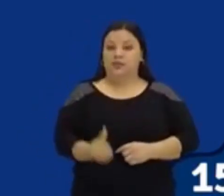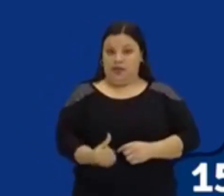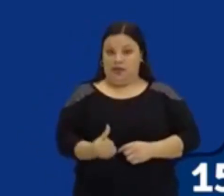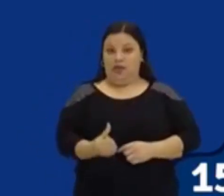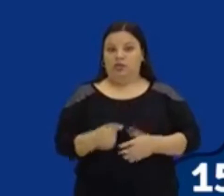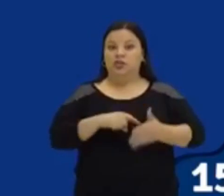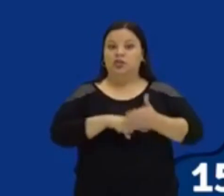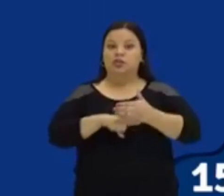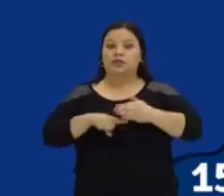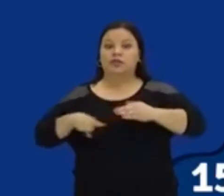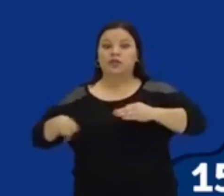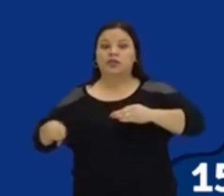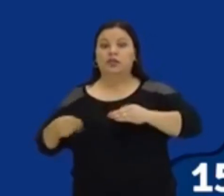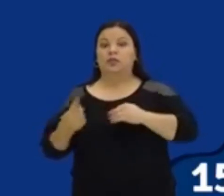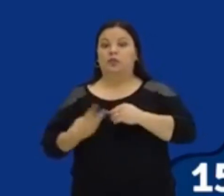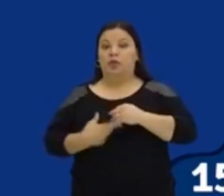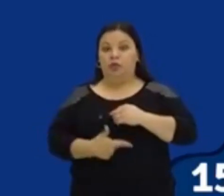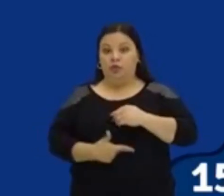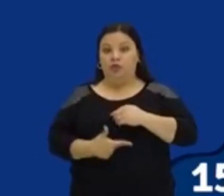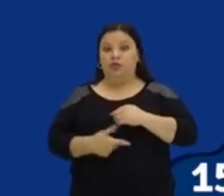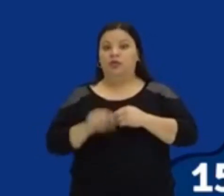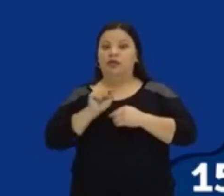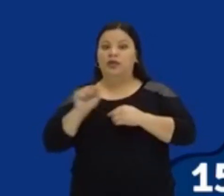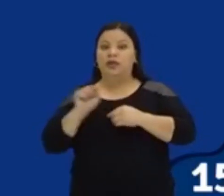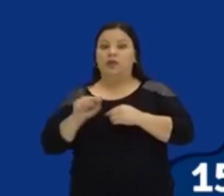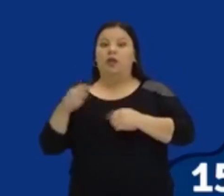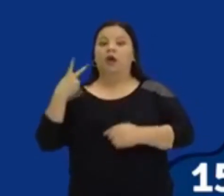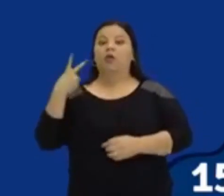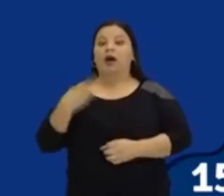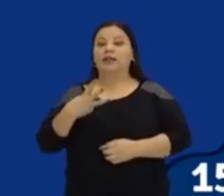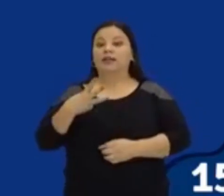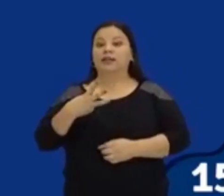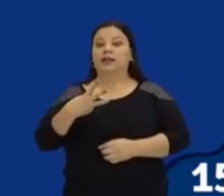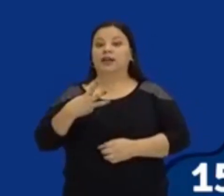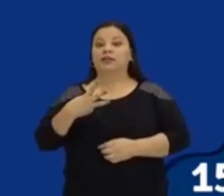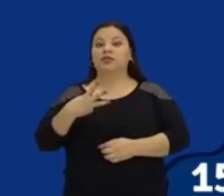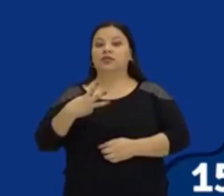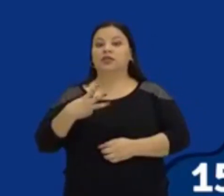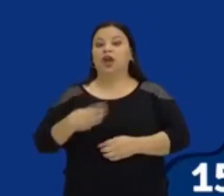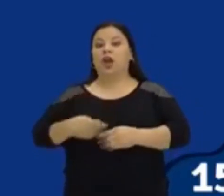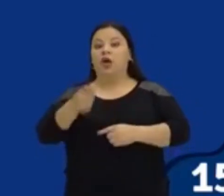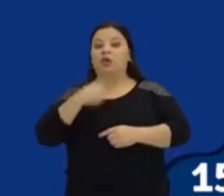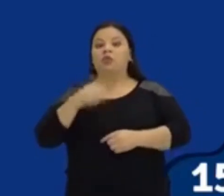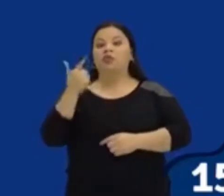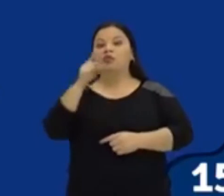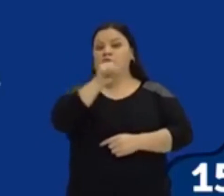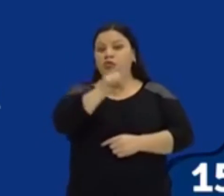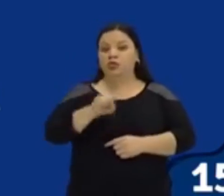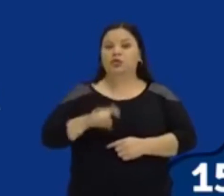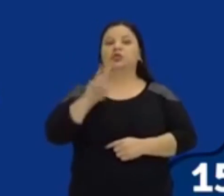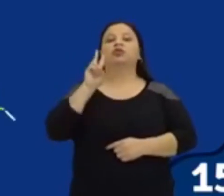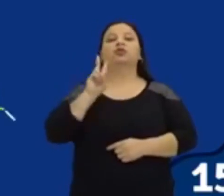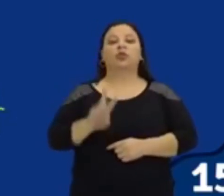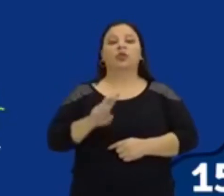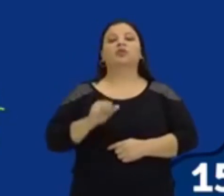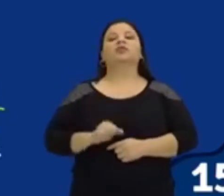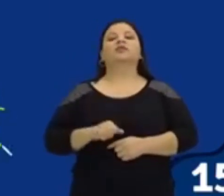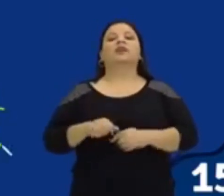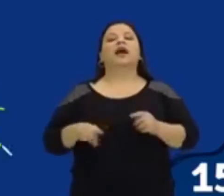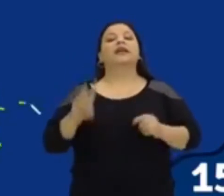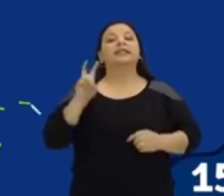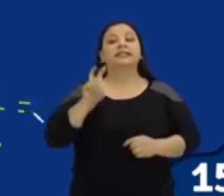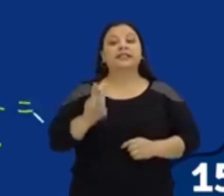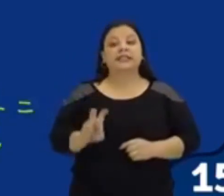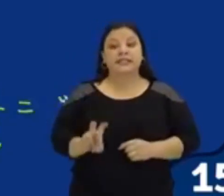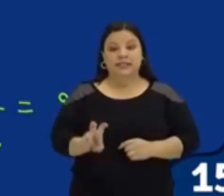x aí da função é 3 e o próximo aí eu tenho que 5 menos 1 dá 4 que